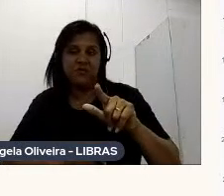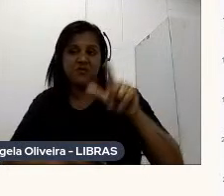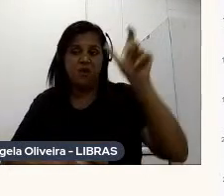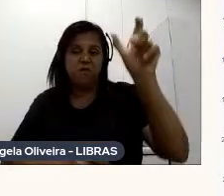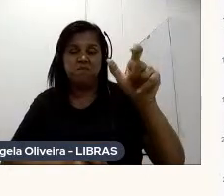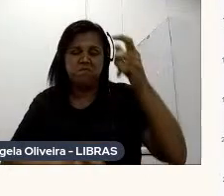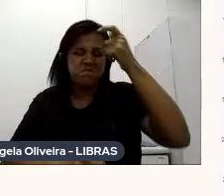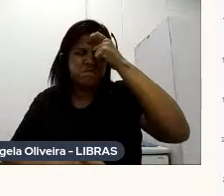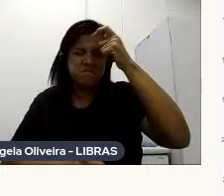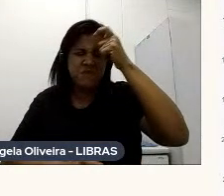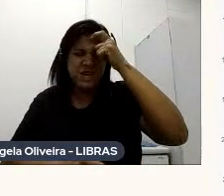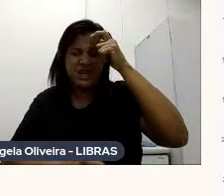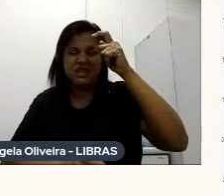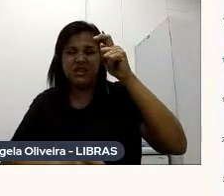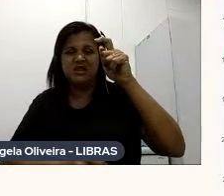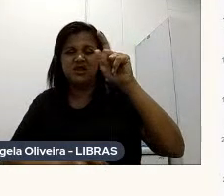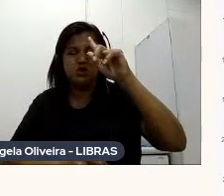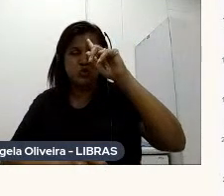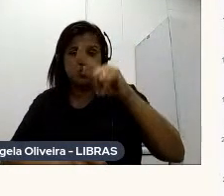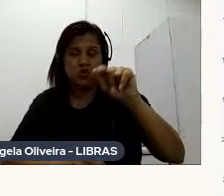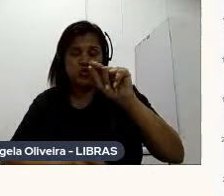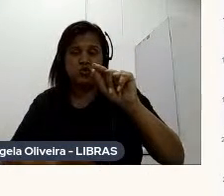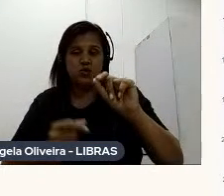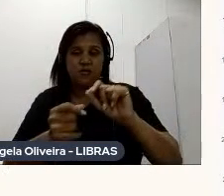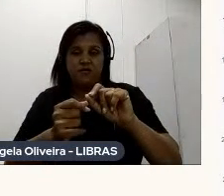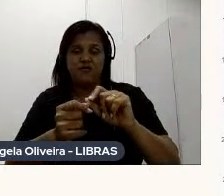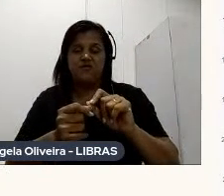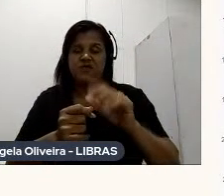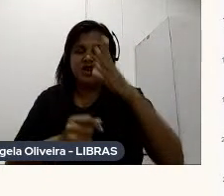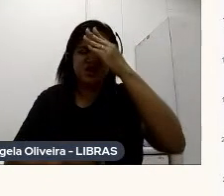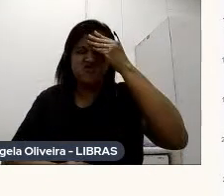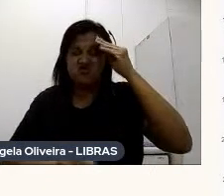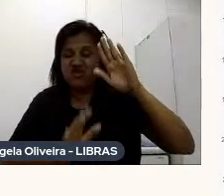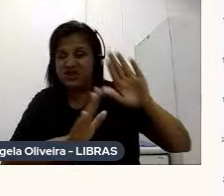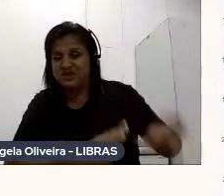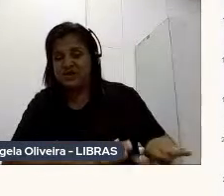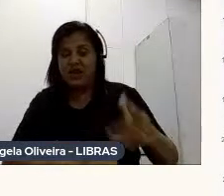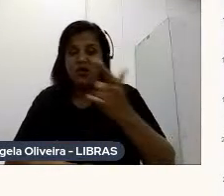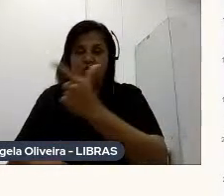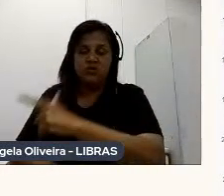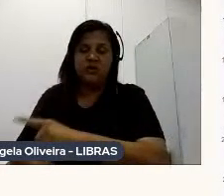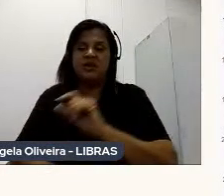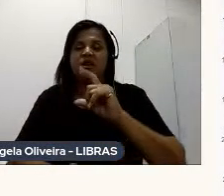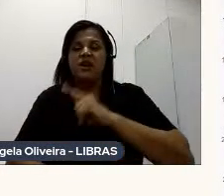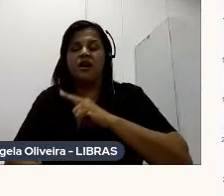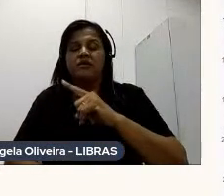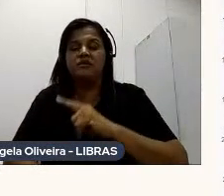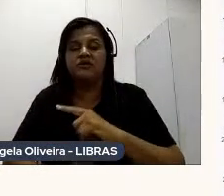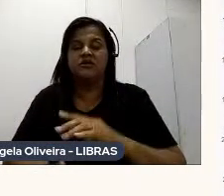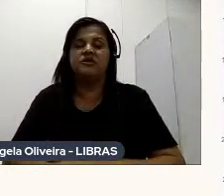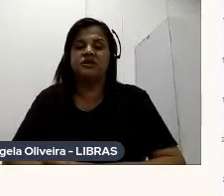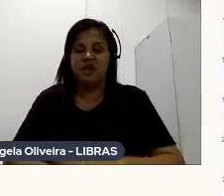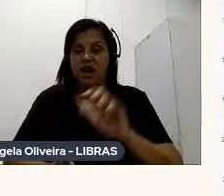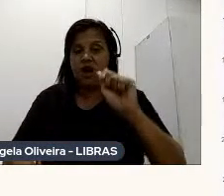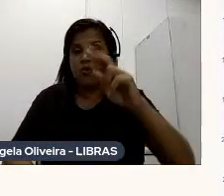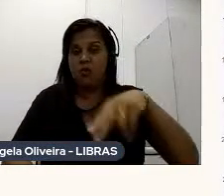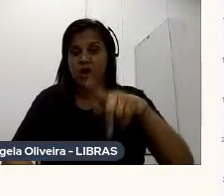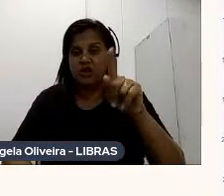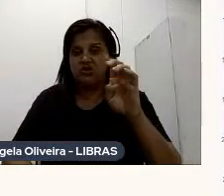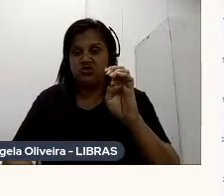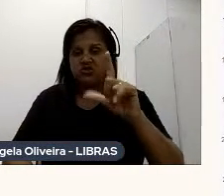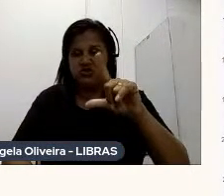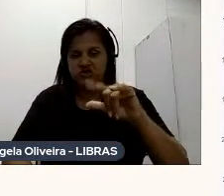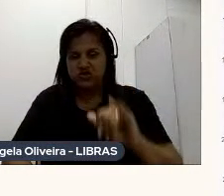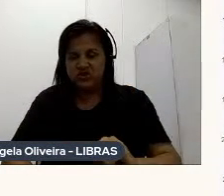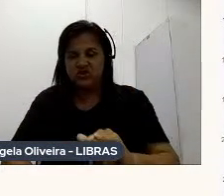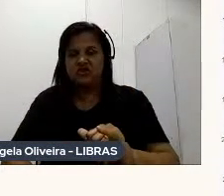Um personagem Esquecido Esquecido ali E numa outra linha A gente tinha O Angeli O Angeli